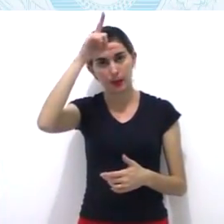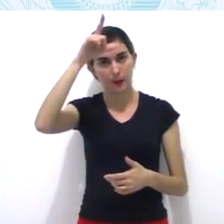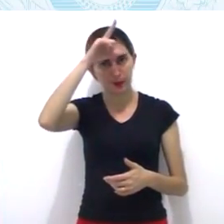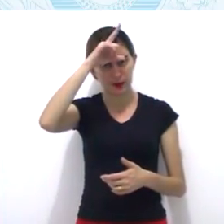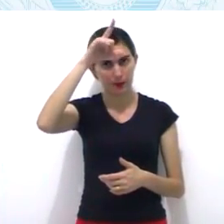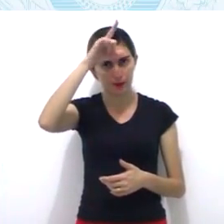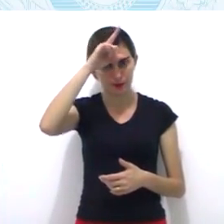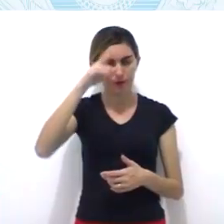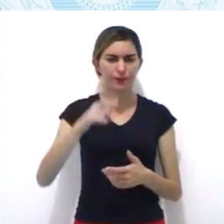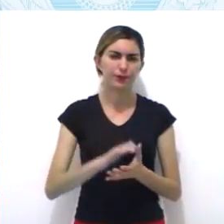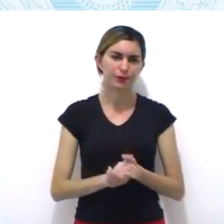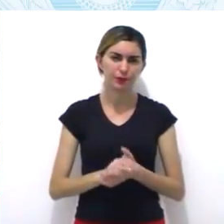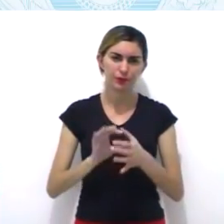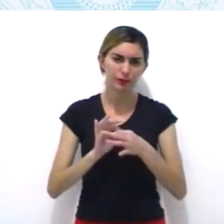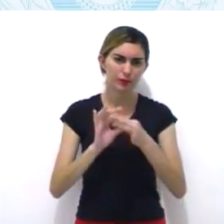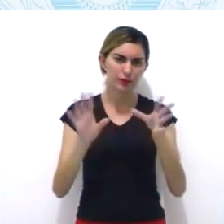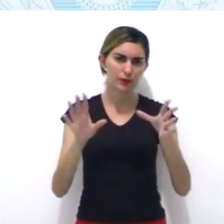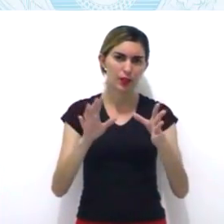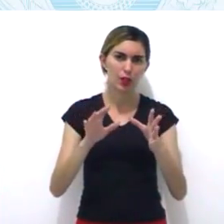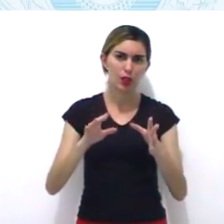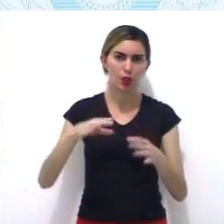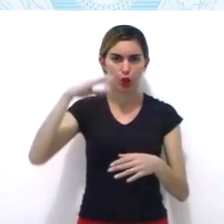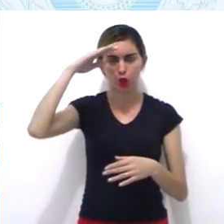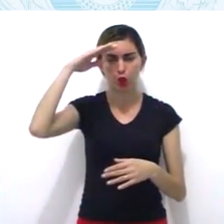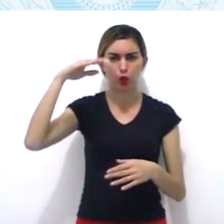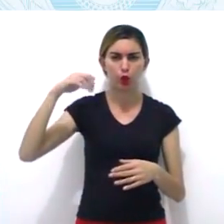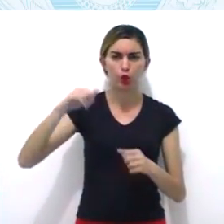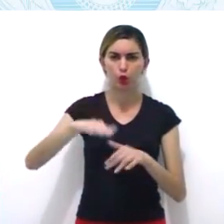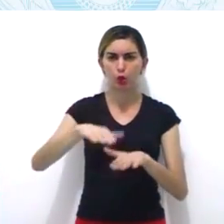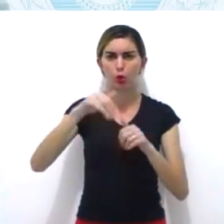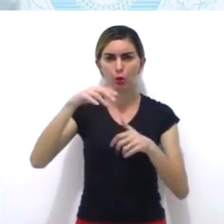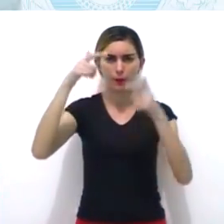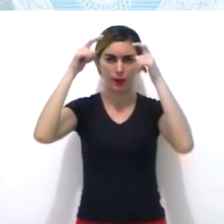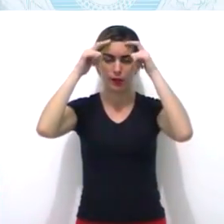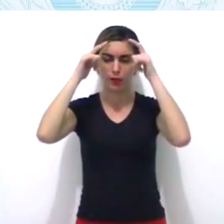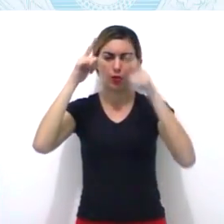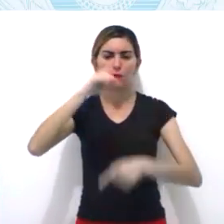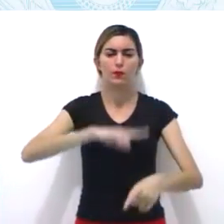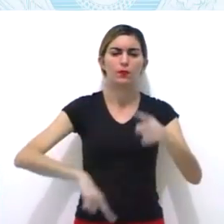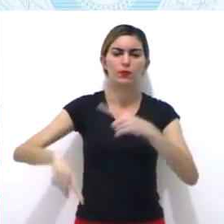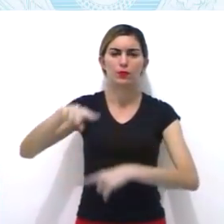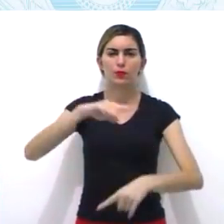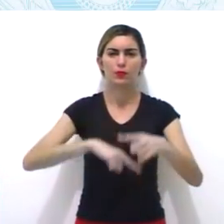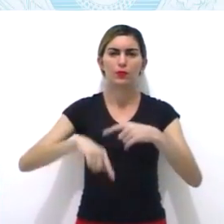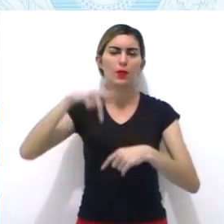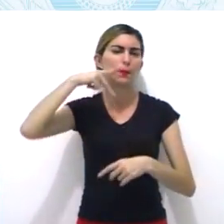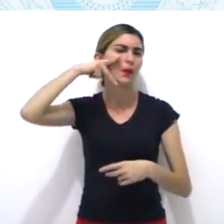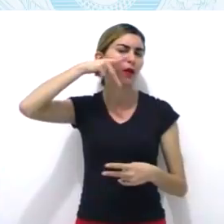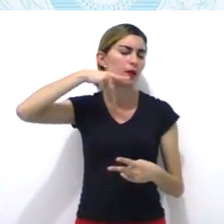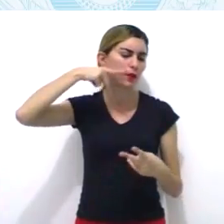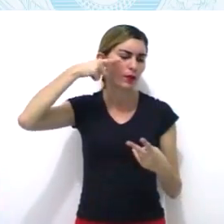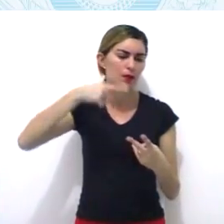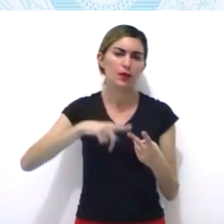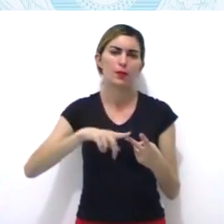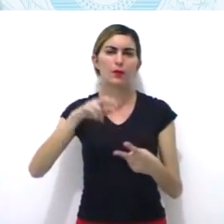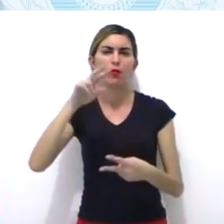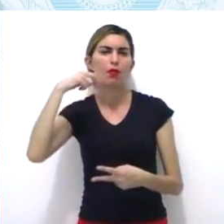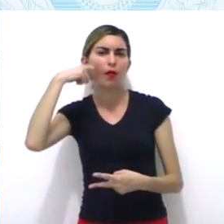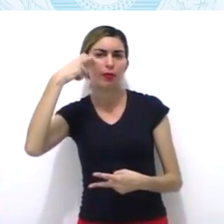Paraíba, Rio Grande do Norte e do Ceará. Então, em Pernambuco, a revolta resistiu até dia 20 de maio de